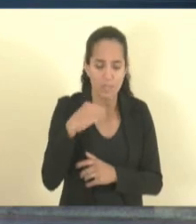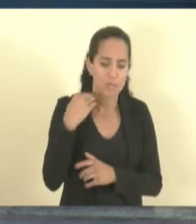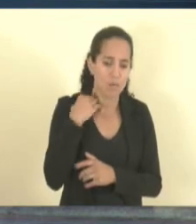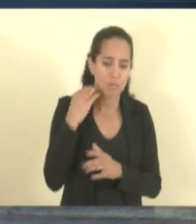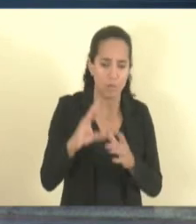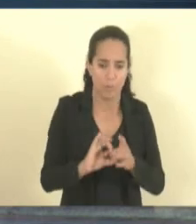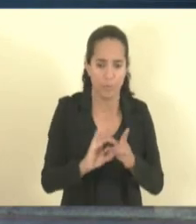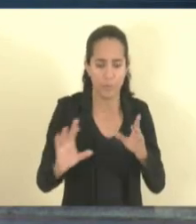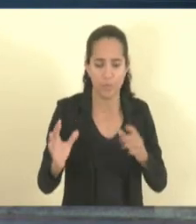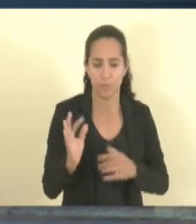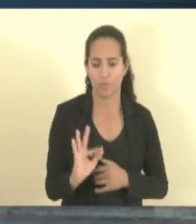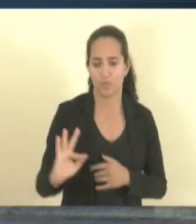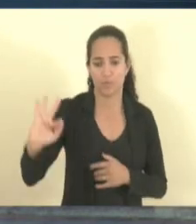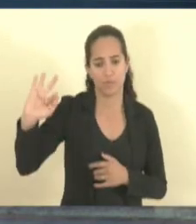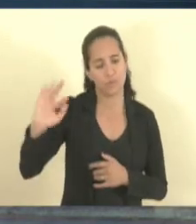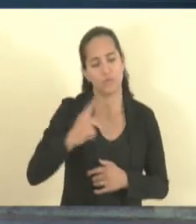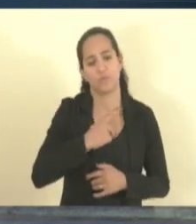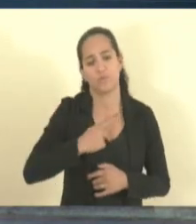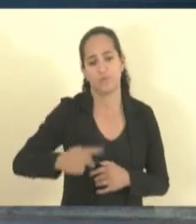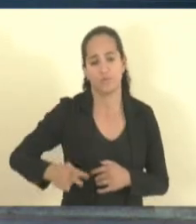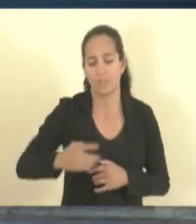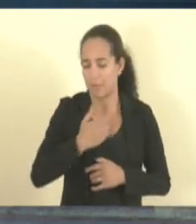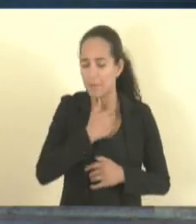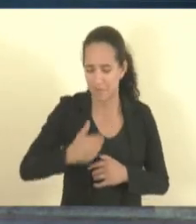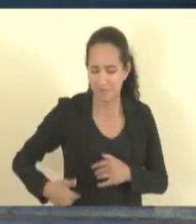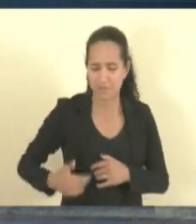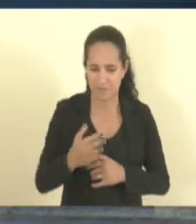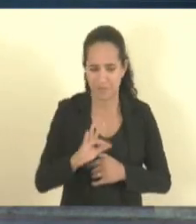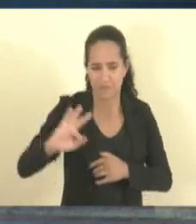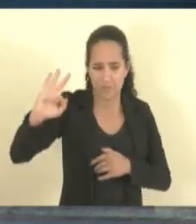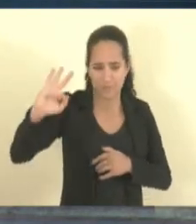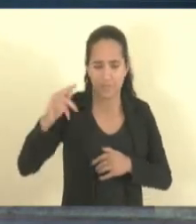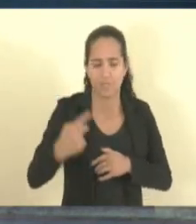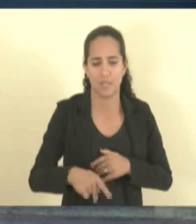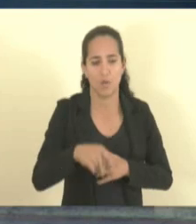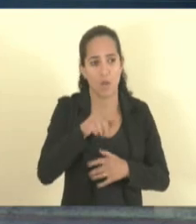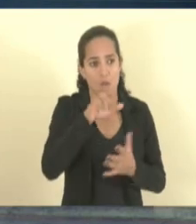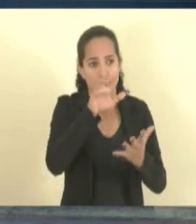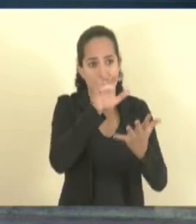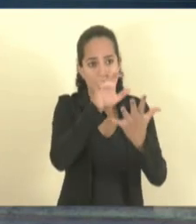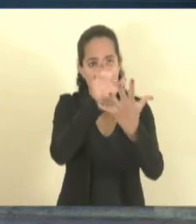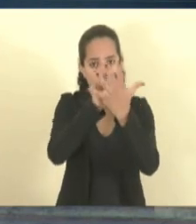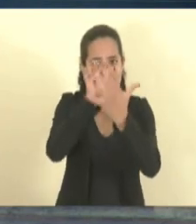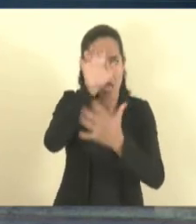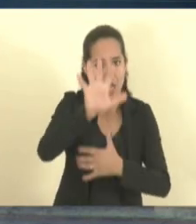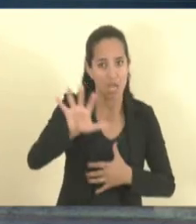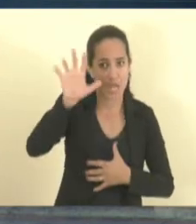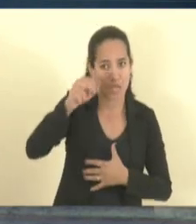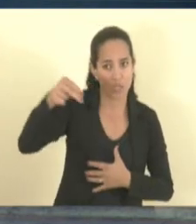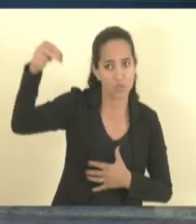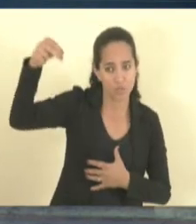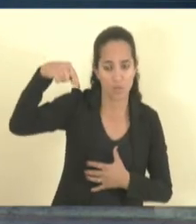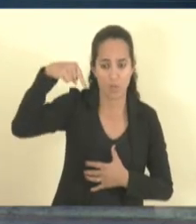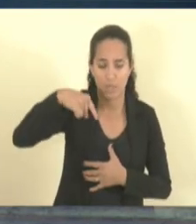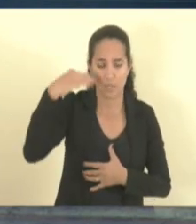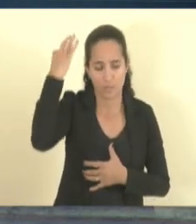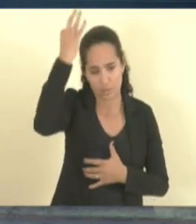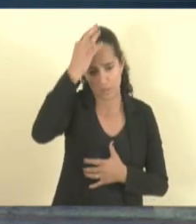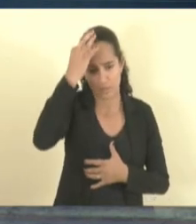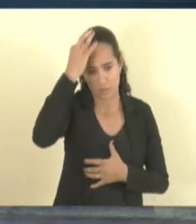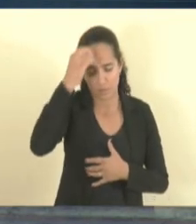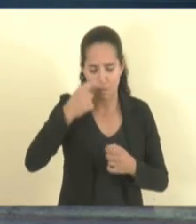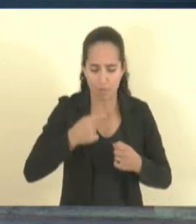federal de atuação regional. Aqui no Espírito Santo, nós estamos presentes em